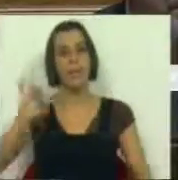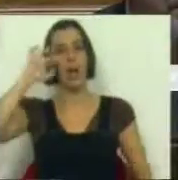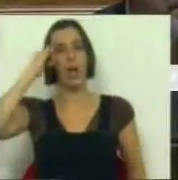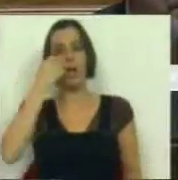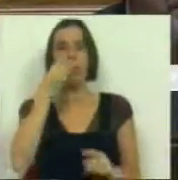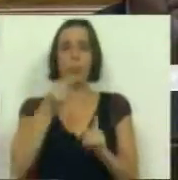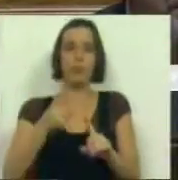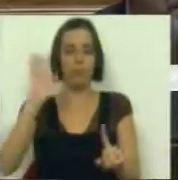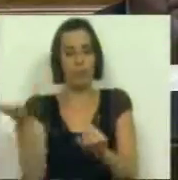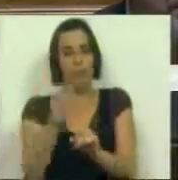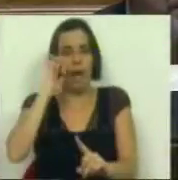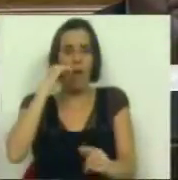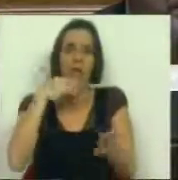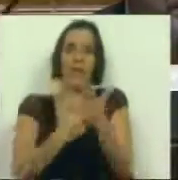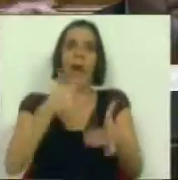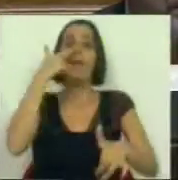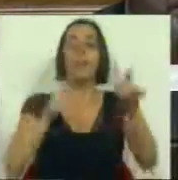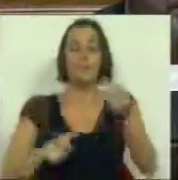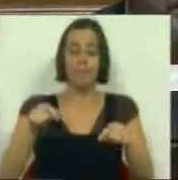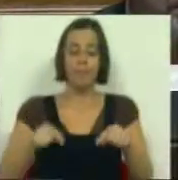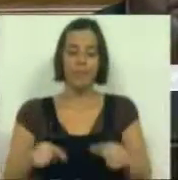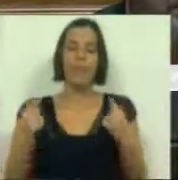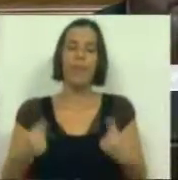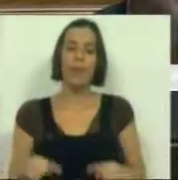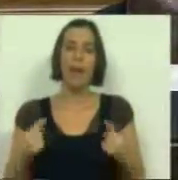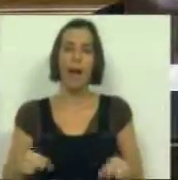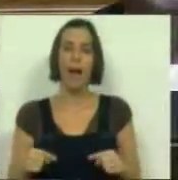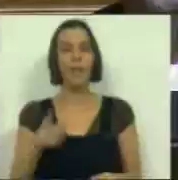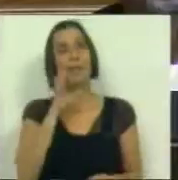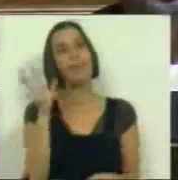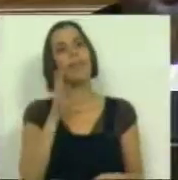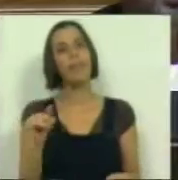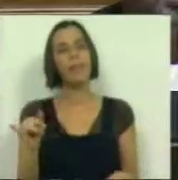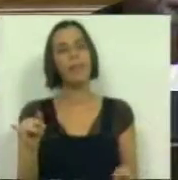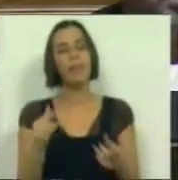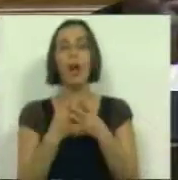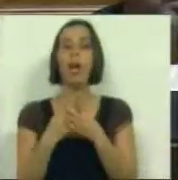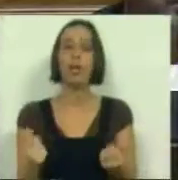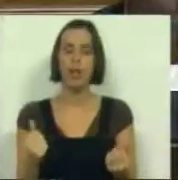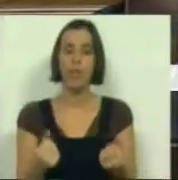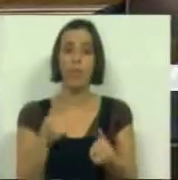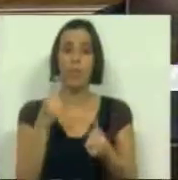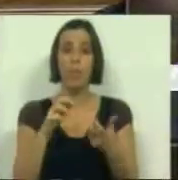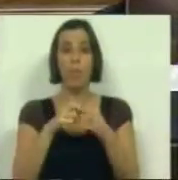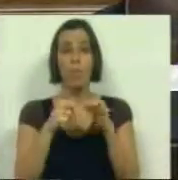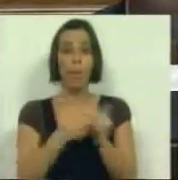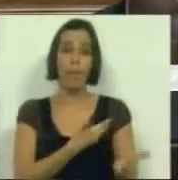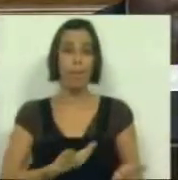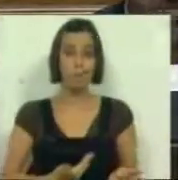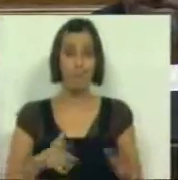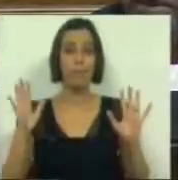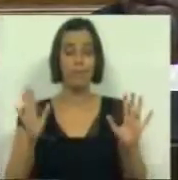danosas para as populações e que há aqui uma tentativa de resolver um velho problema.